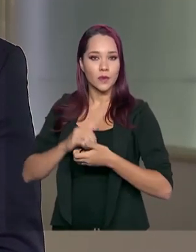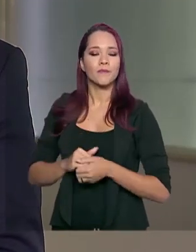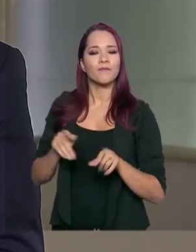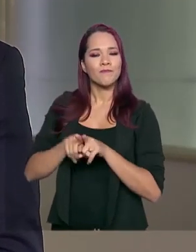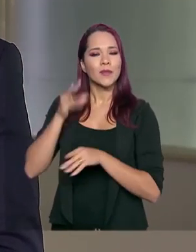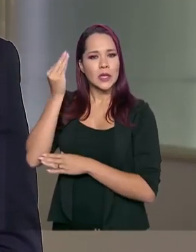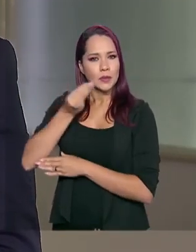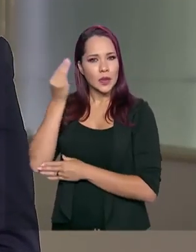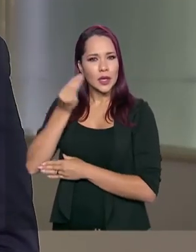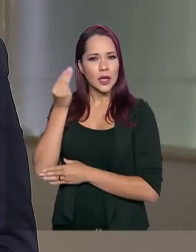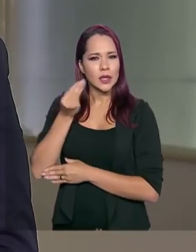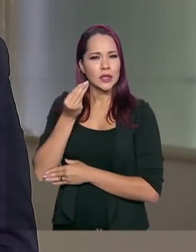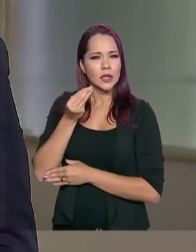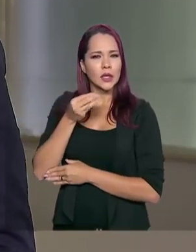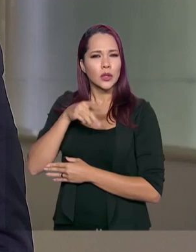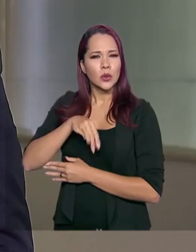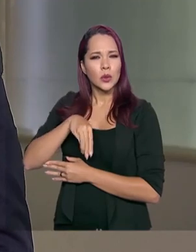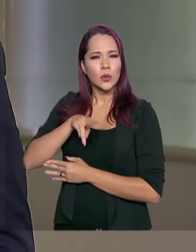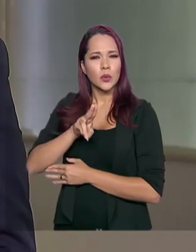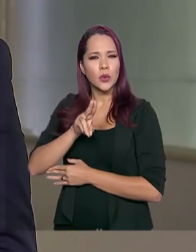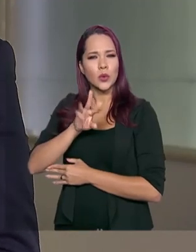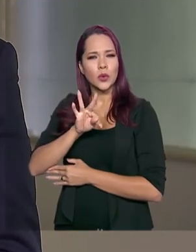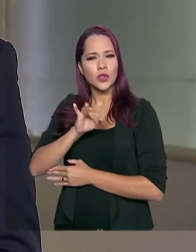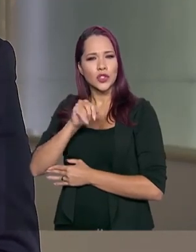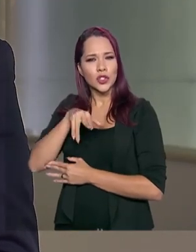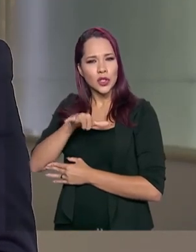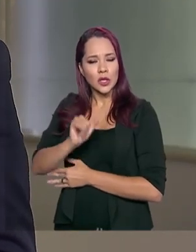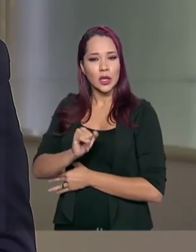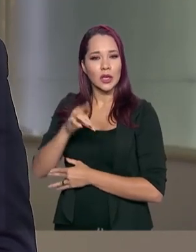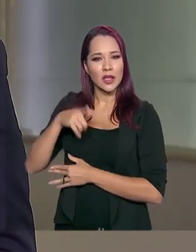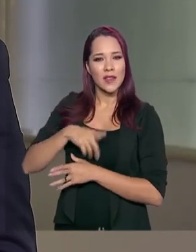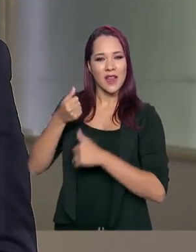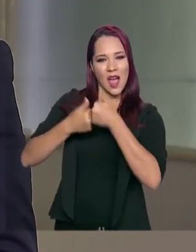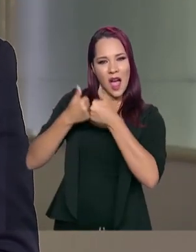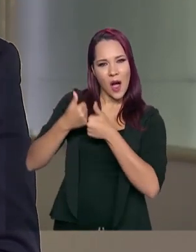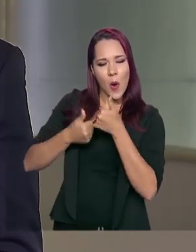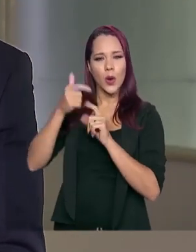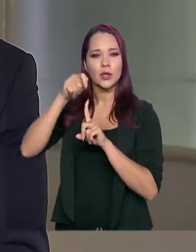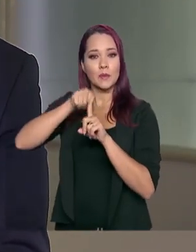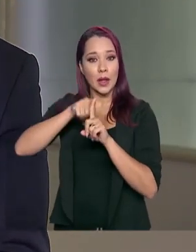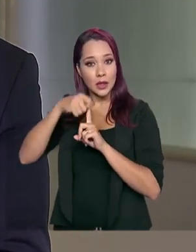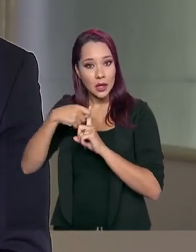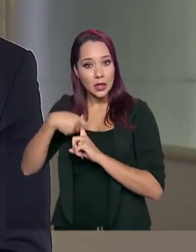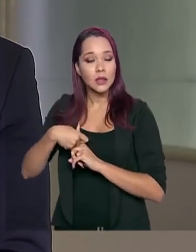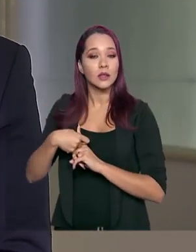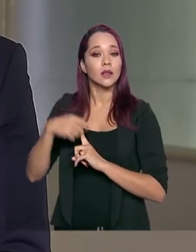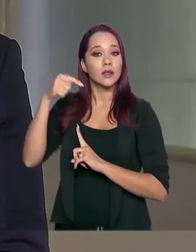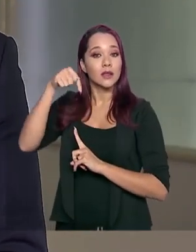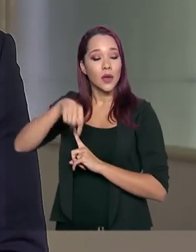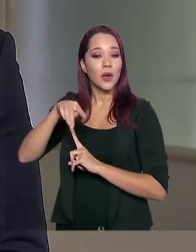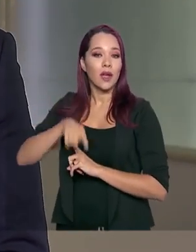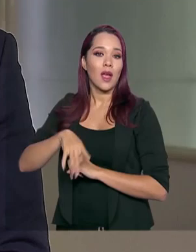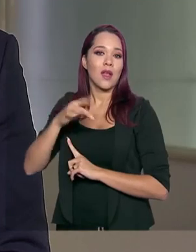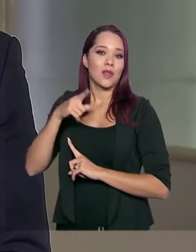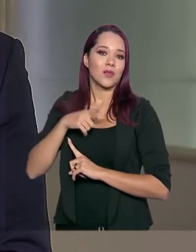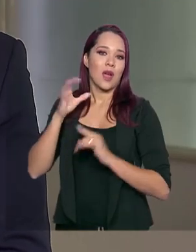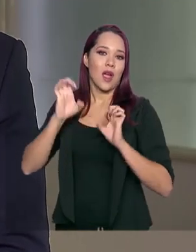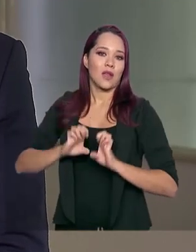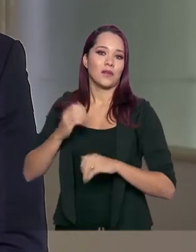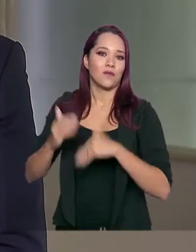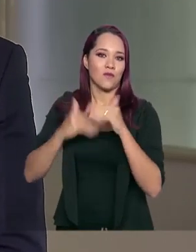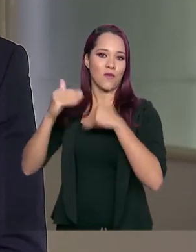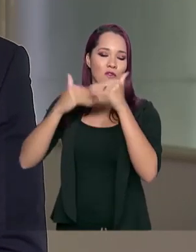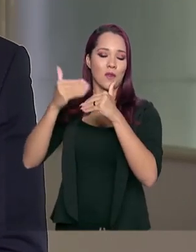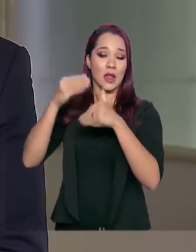a experiência do povo umutina, bacairi, produtores de arroz, banana. Ou seja, através do étnodesenvolvimento,